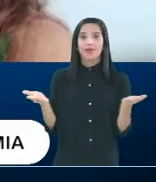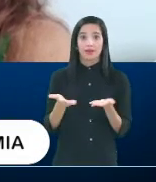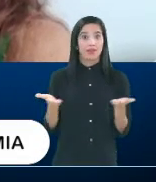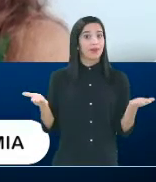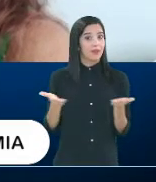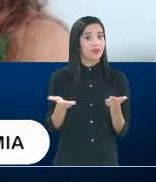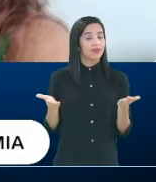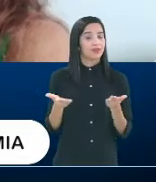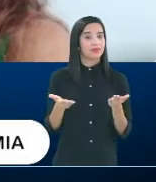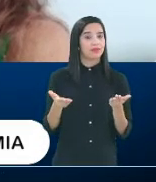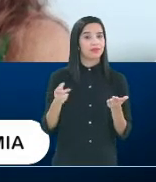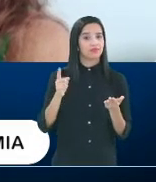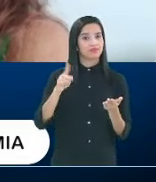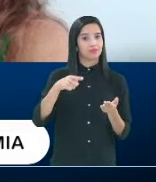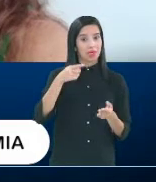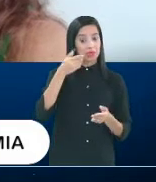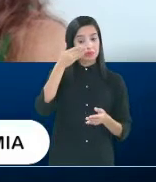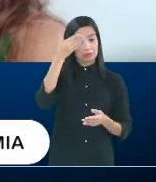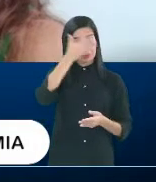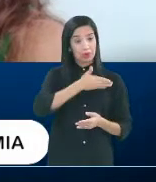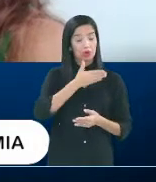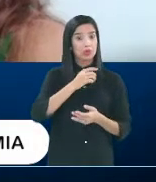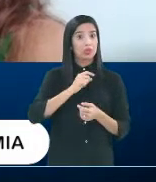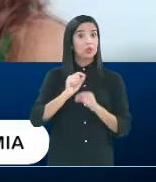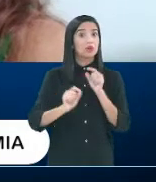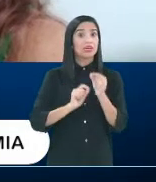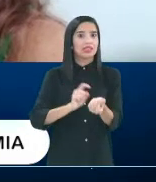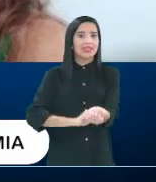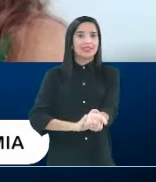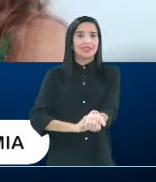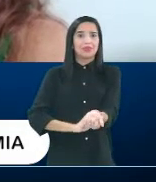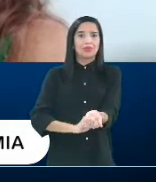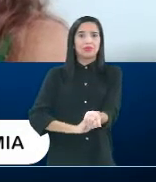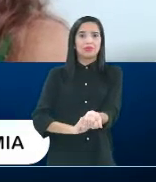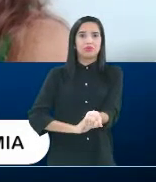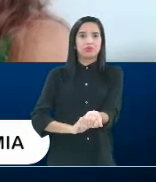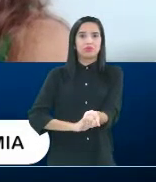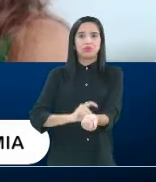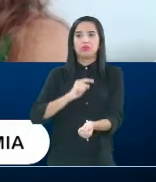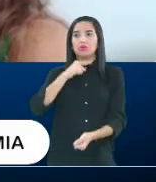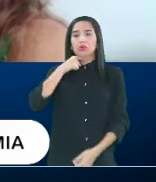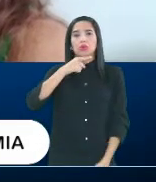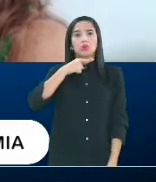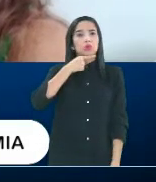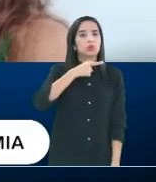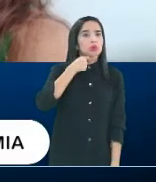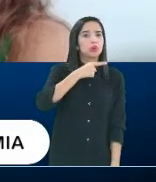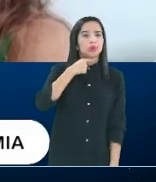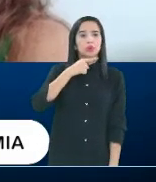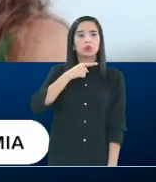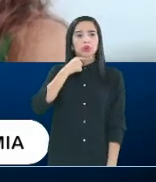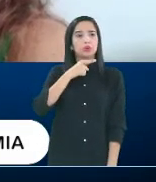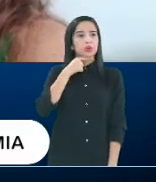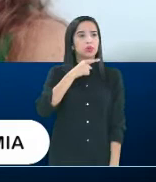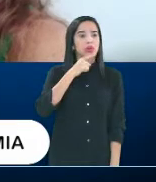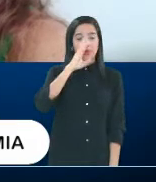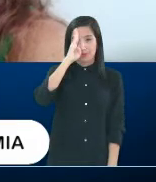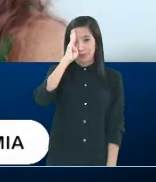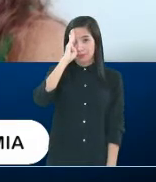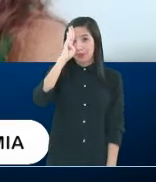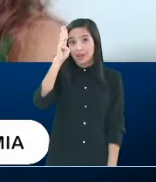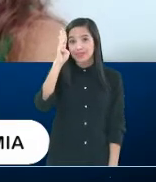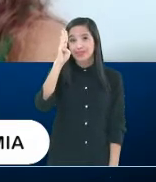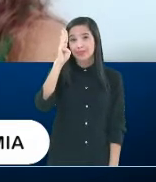essa situação estressante, essa situação de incerteza que traz, sobretudo,